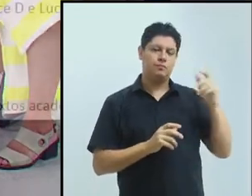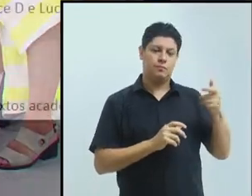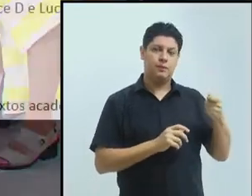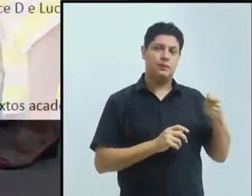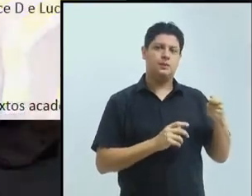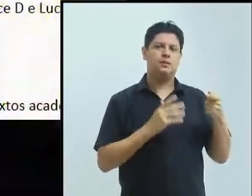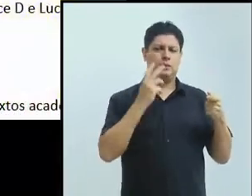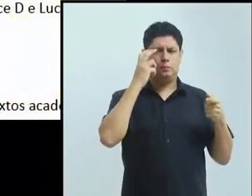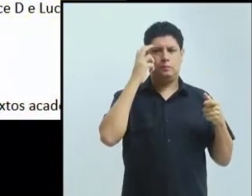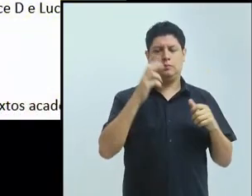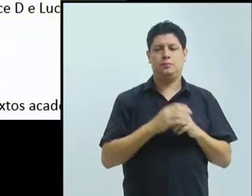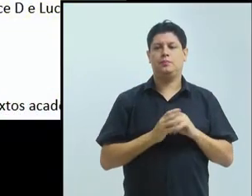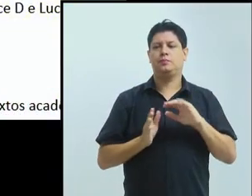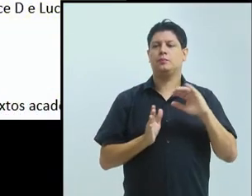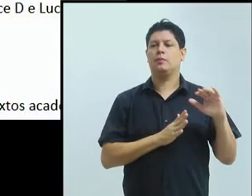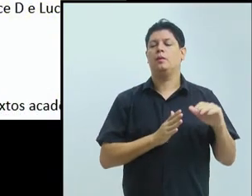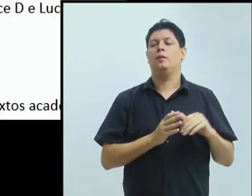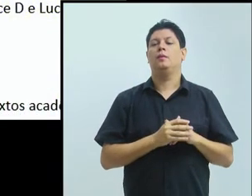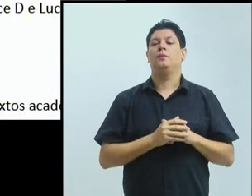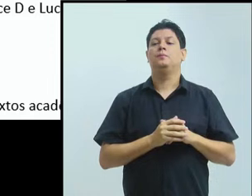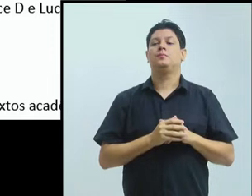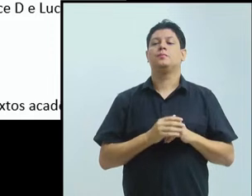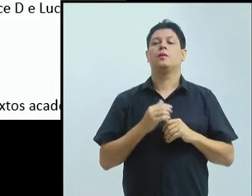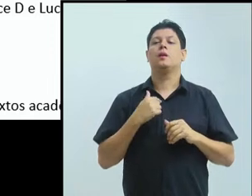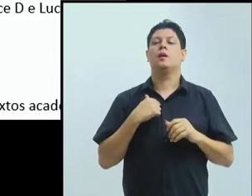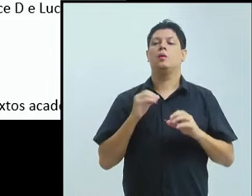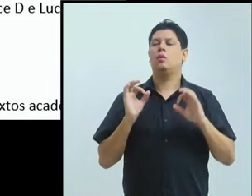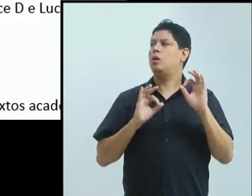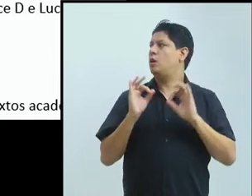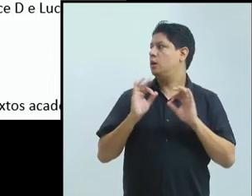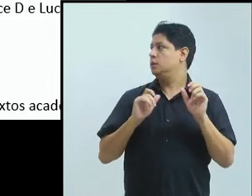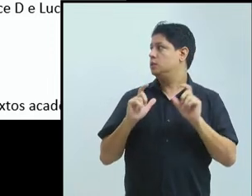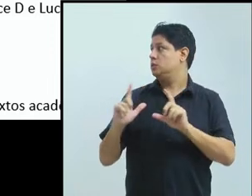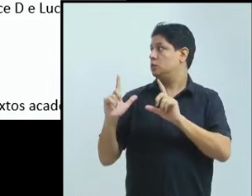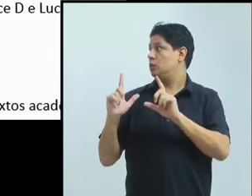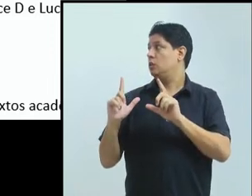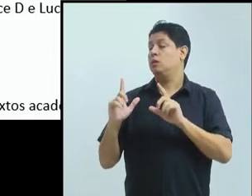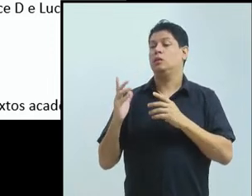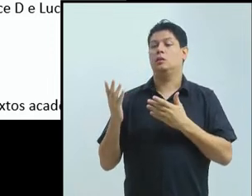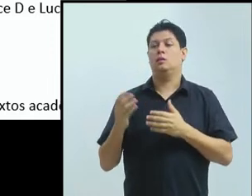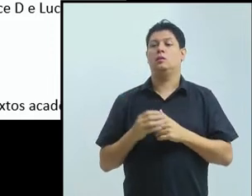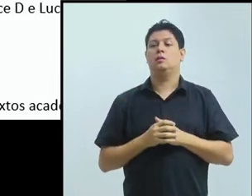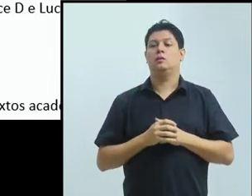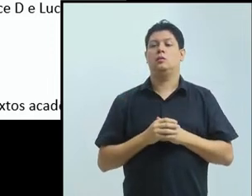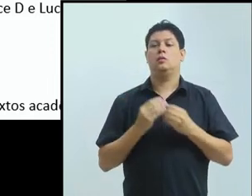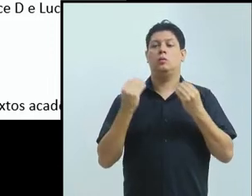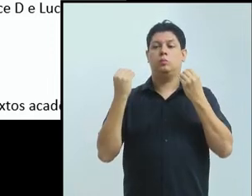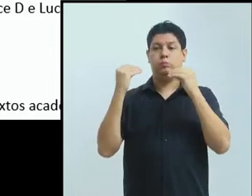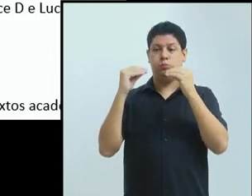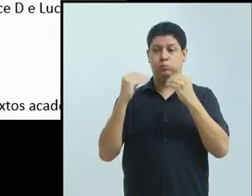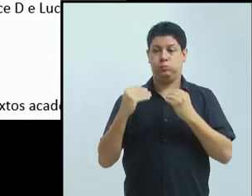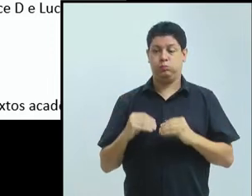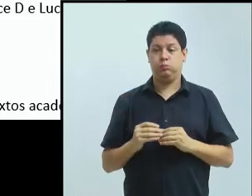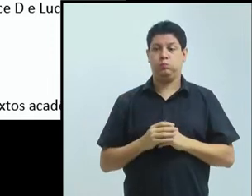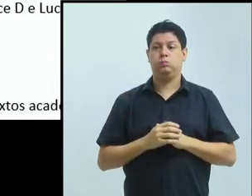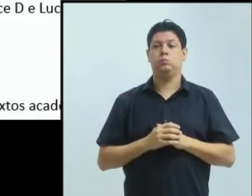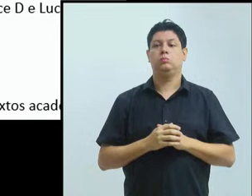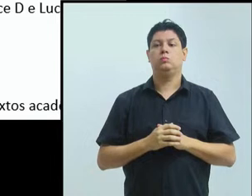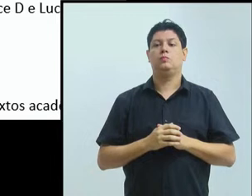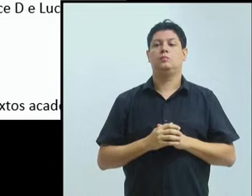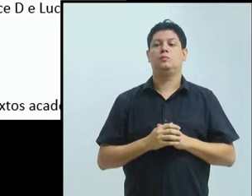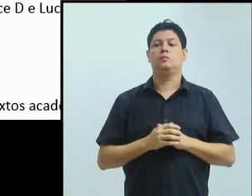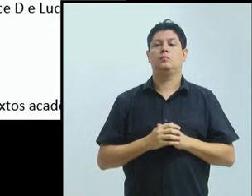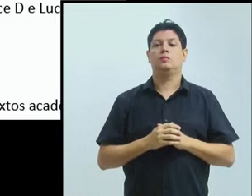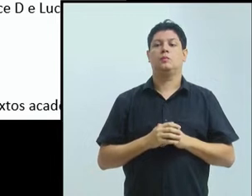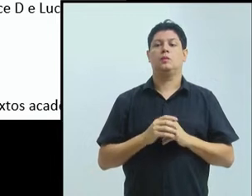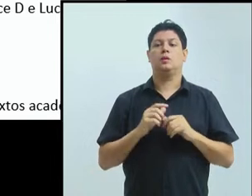muito resumidamente, colocar as ações que eu enquadraria como de internacionalização, as que